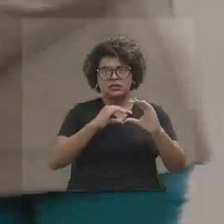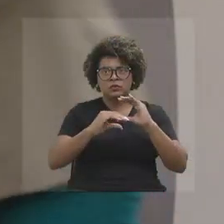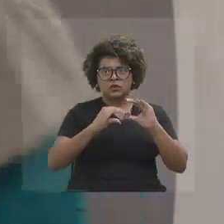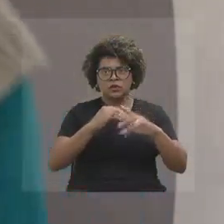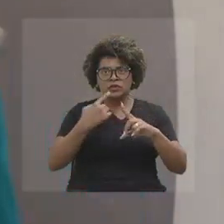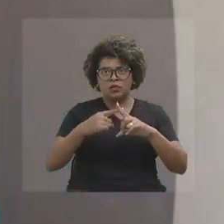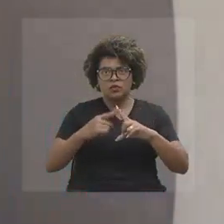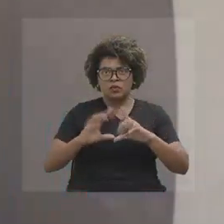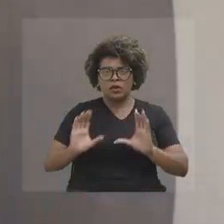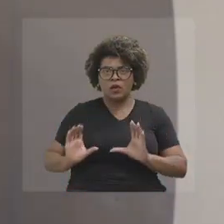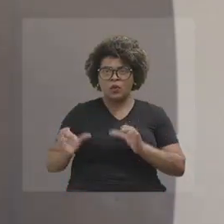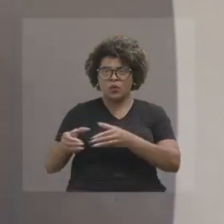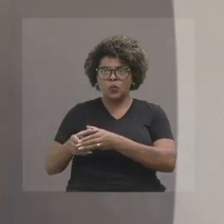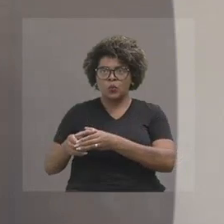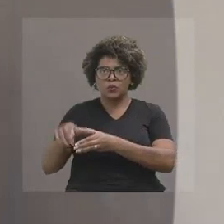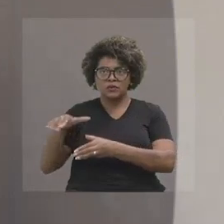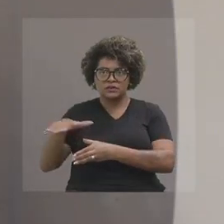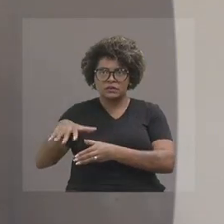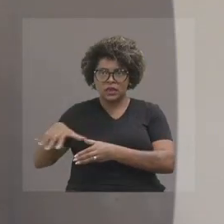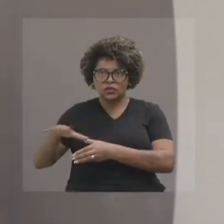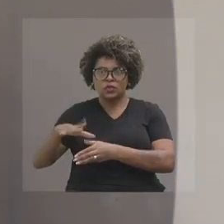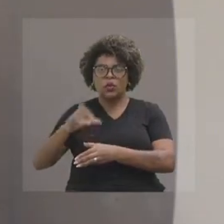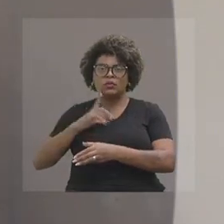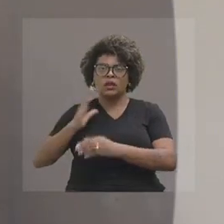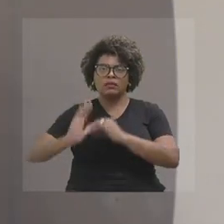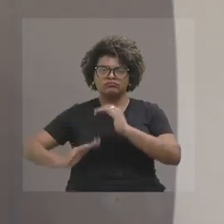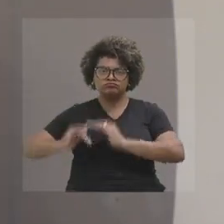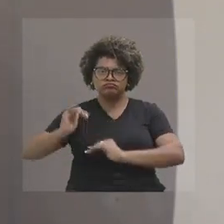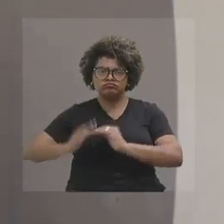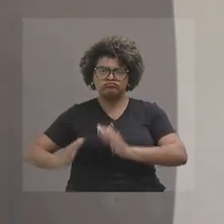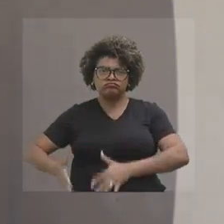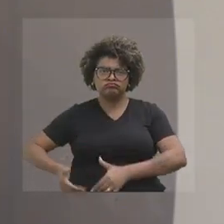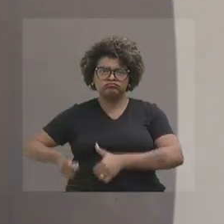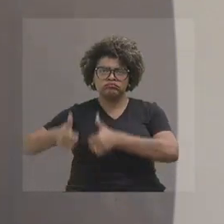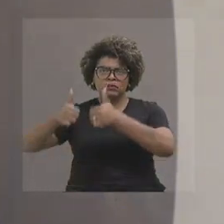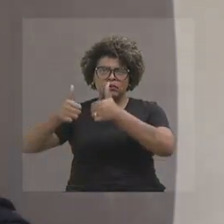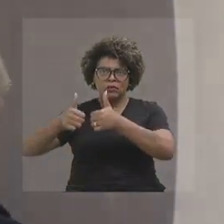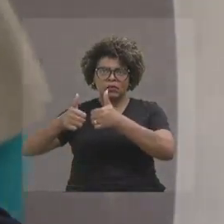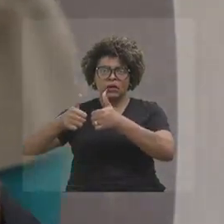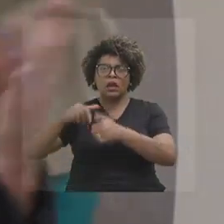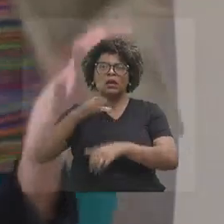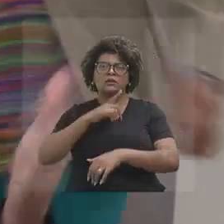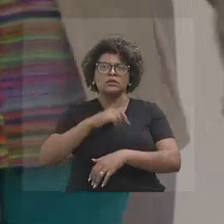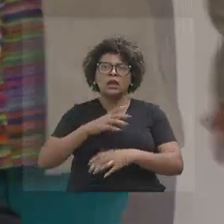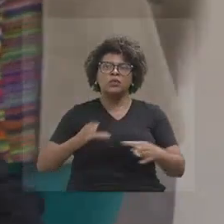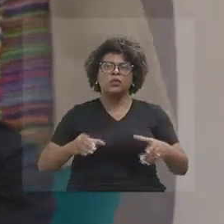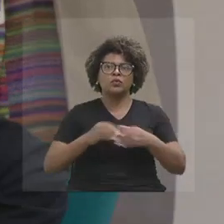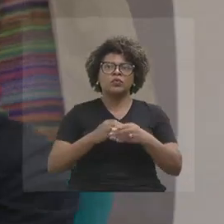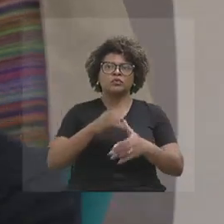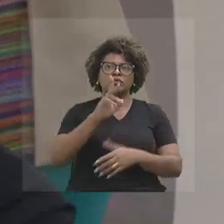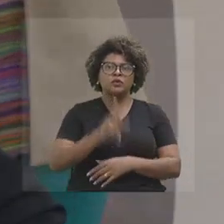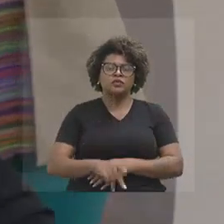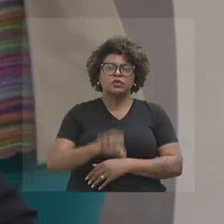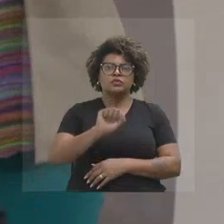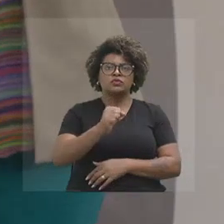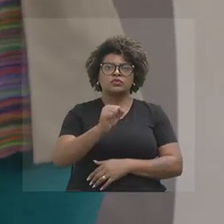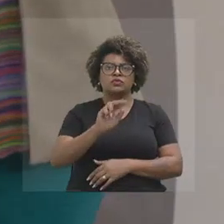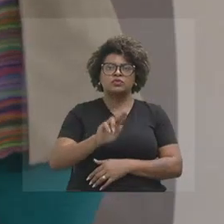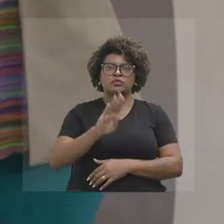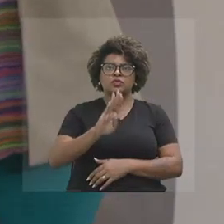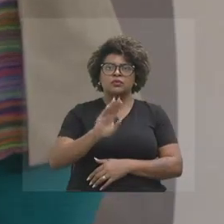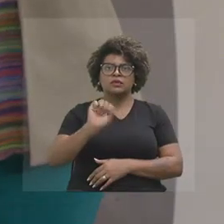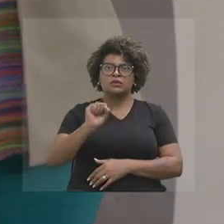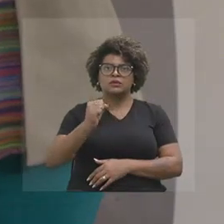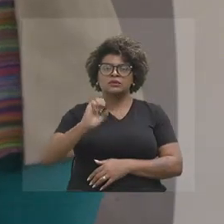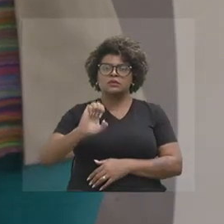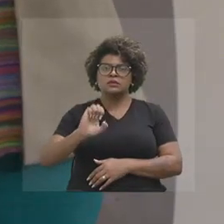setor ainda está se profissionalizando. O pessoal da Subsecom, enquanto era a Subsecom ainda, desenvolveu um sistema